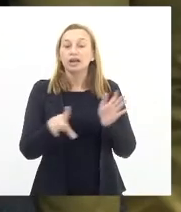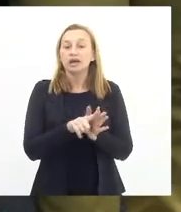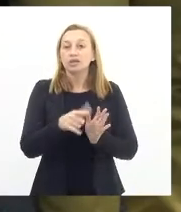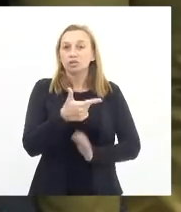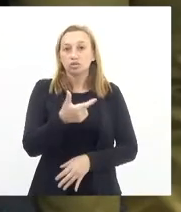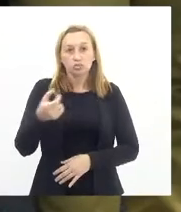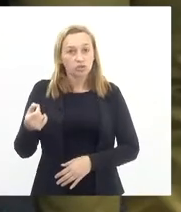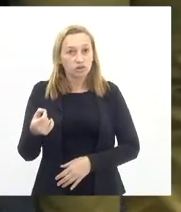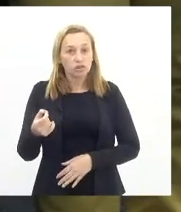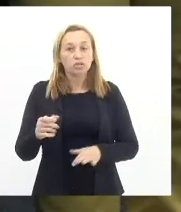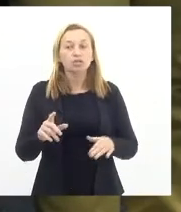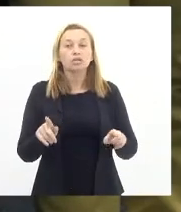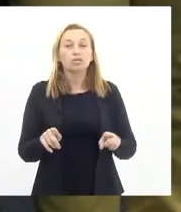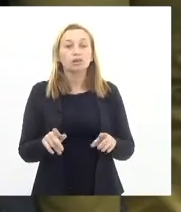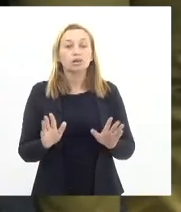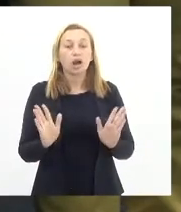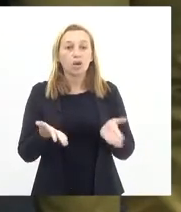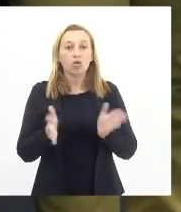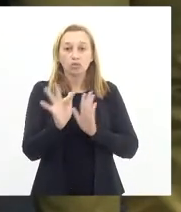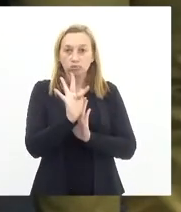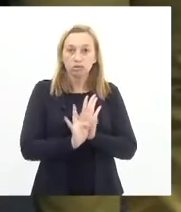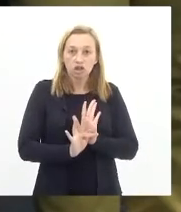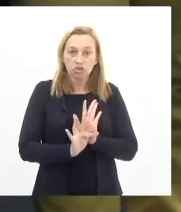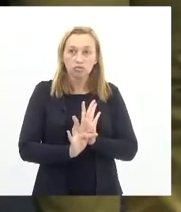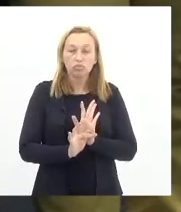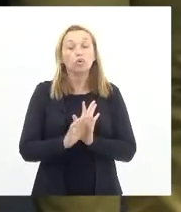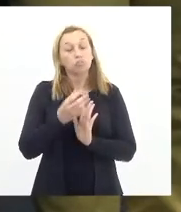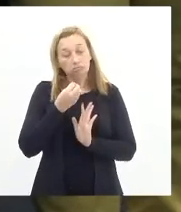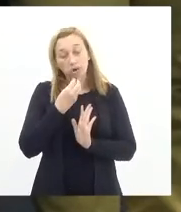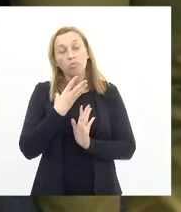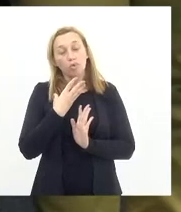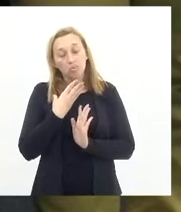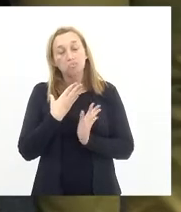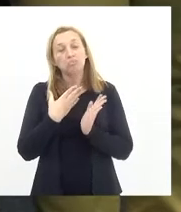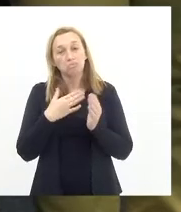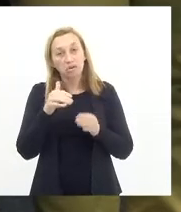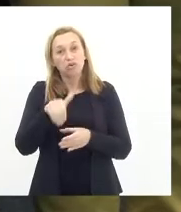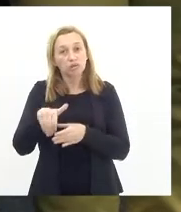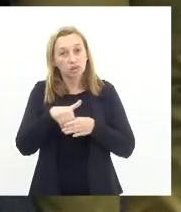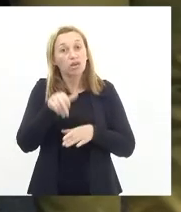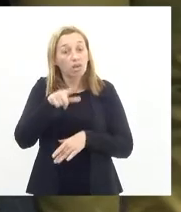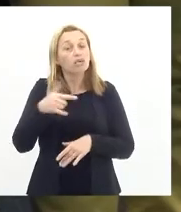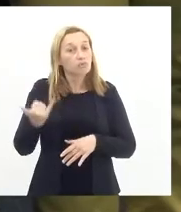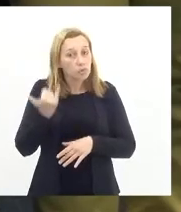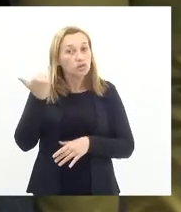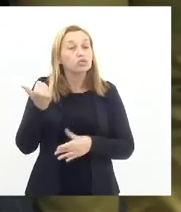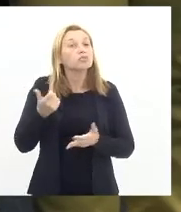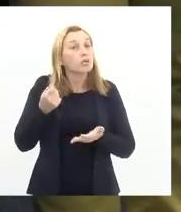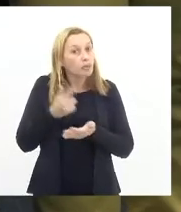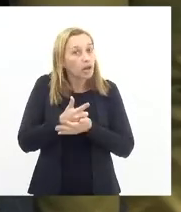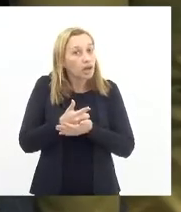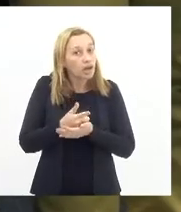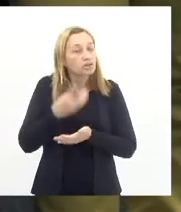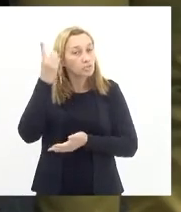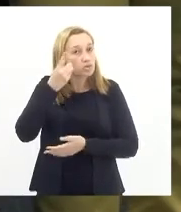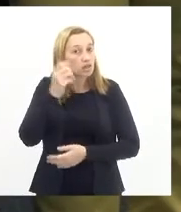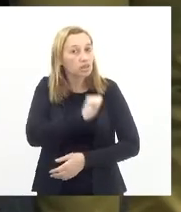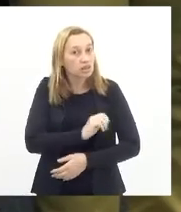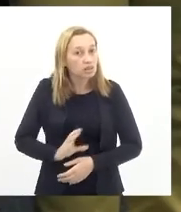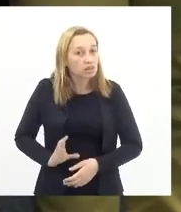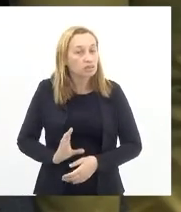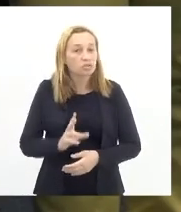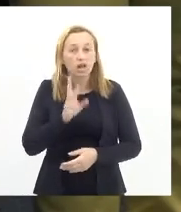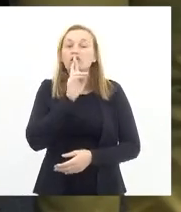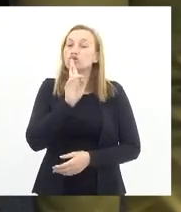enfim e agora acho que o texto está maduro para votar e é muito importante para pagar deputado André Sireno para dar respostas